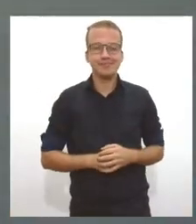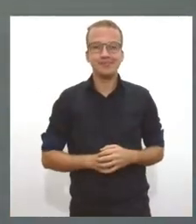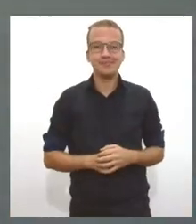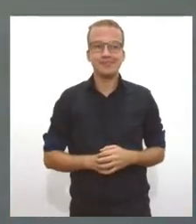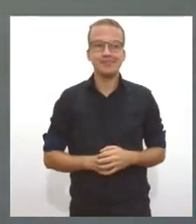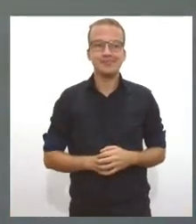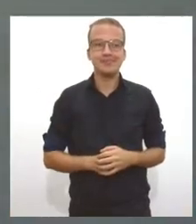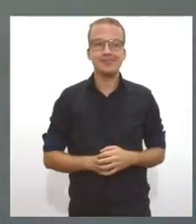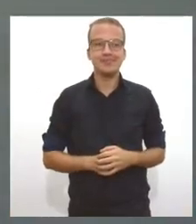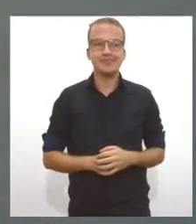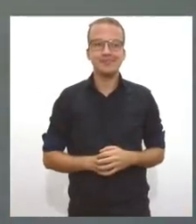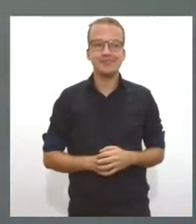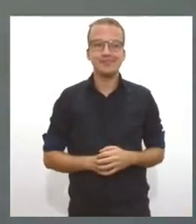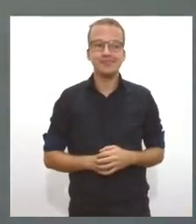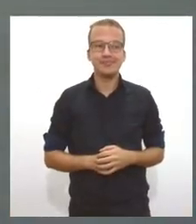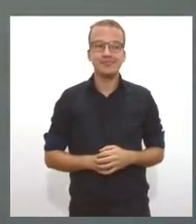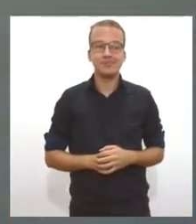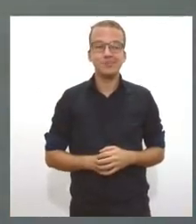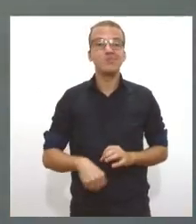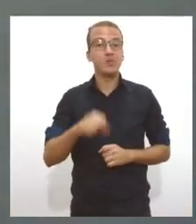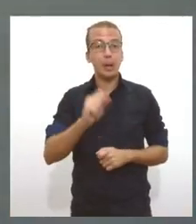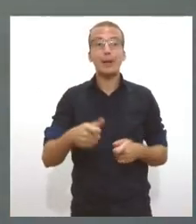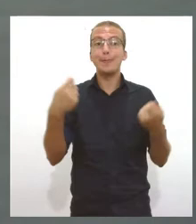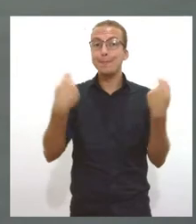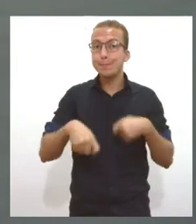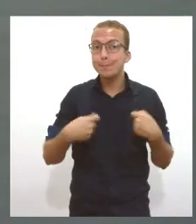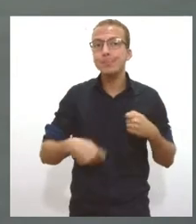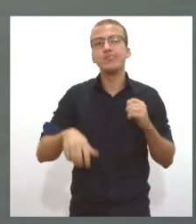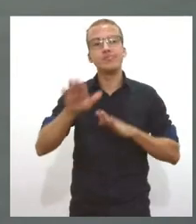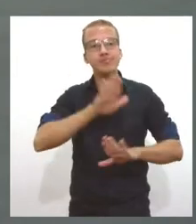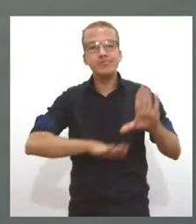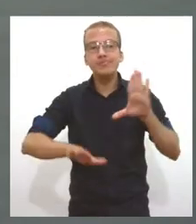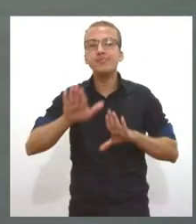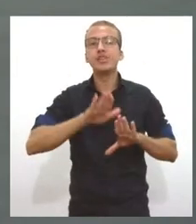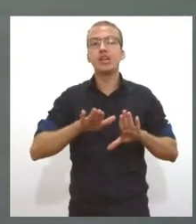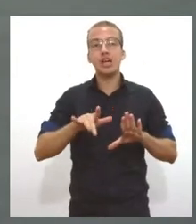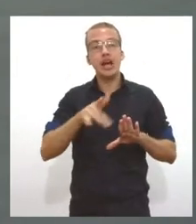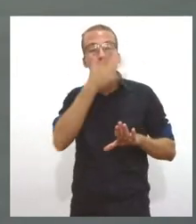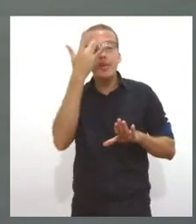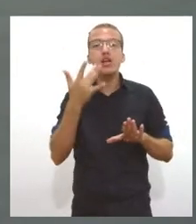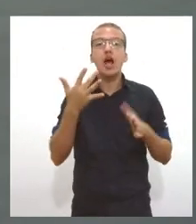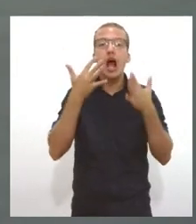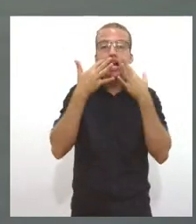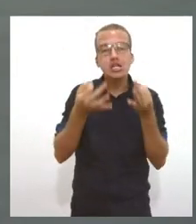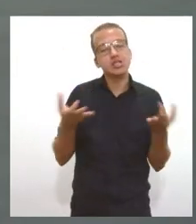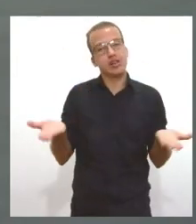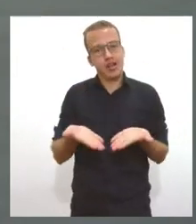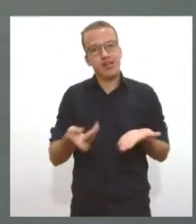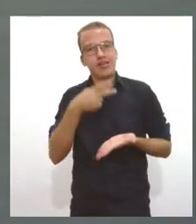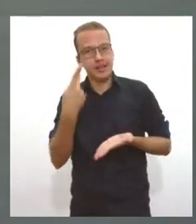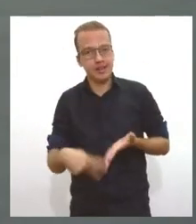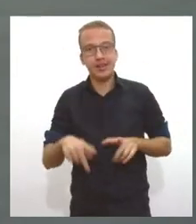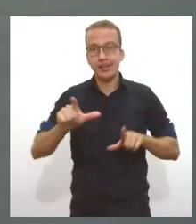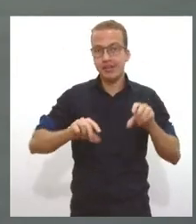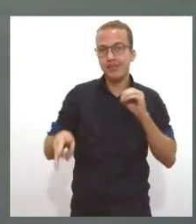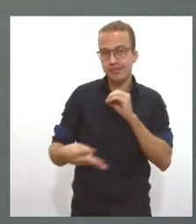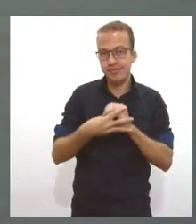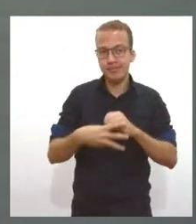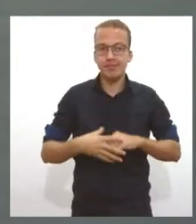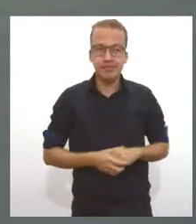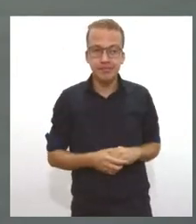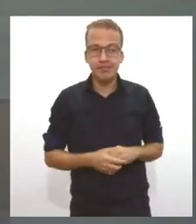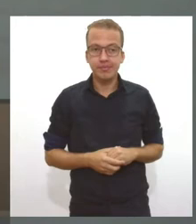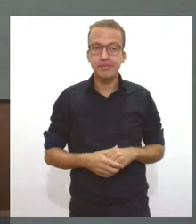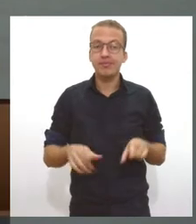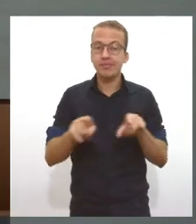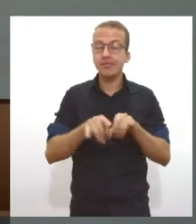Então, vamos tomar aí os bebidos cuidados, né, para você que está assistindo aqui agora, TV Alesi, o programa Além da Pau. E olha, a terceira fase da campanha